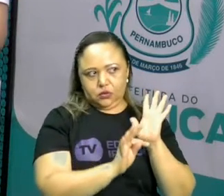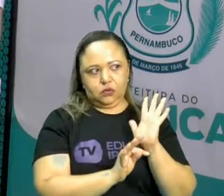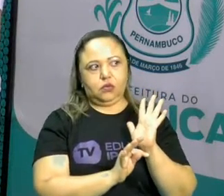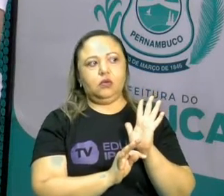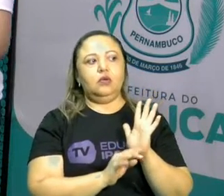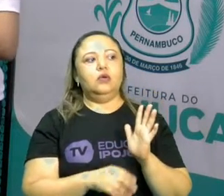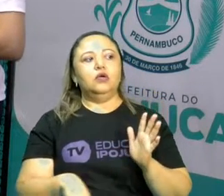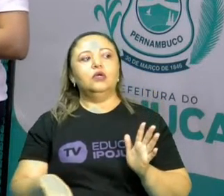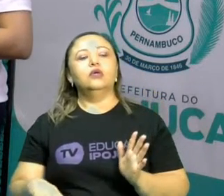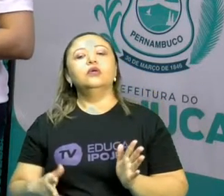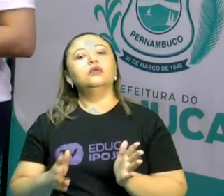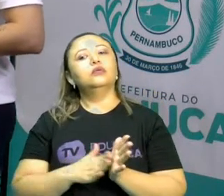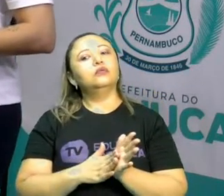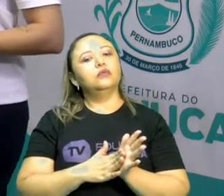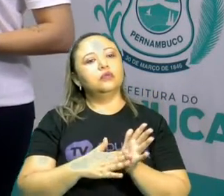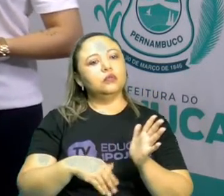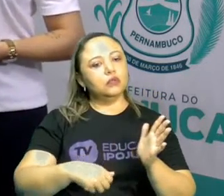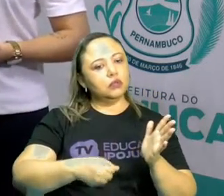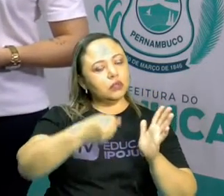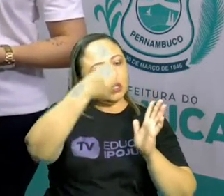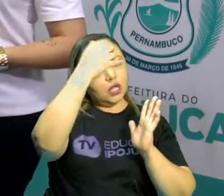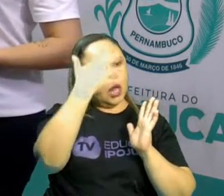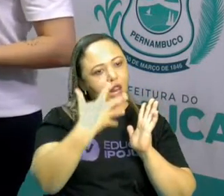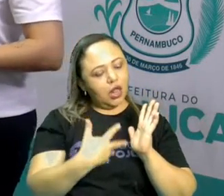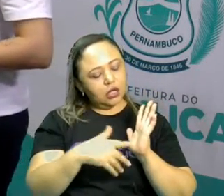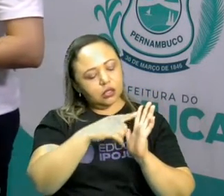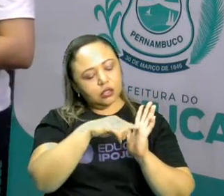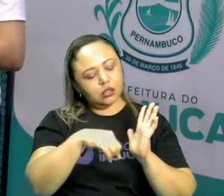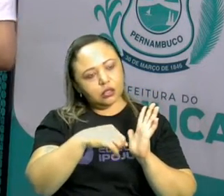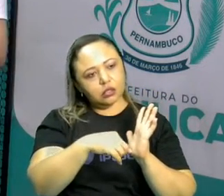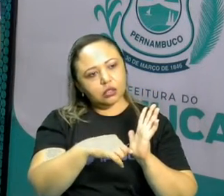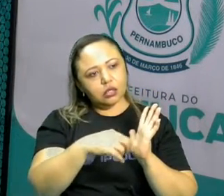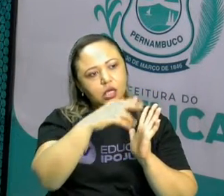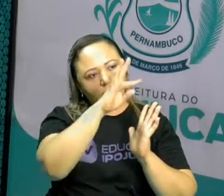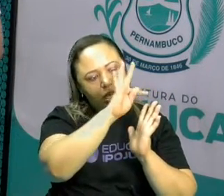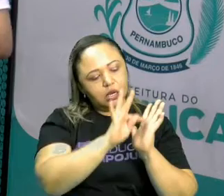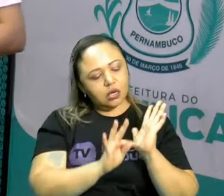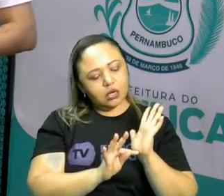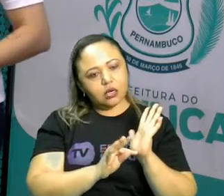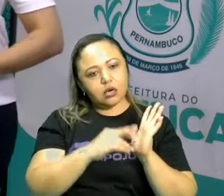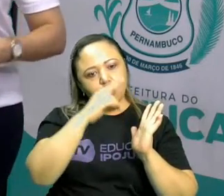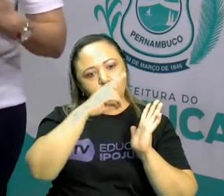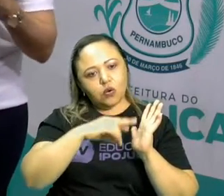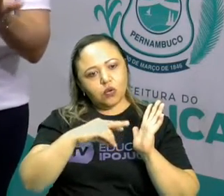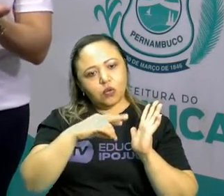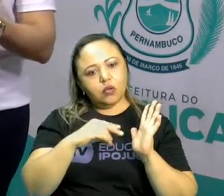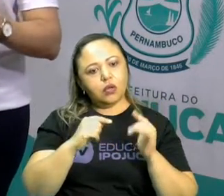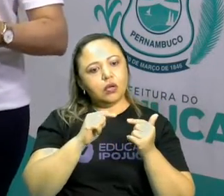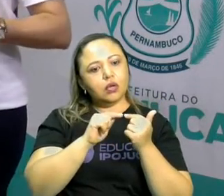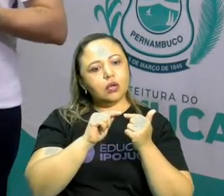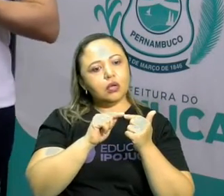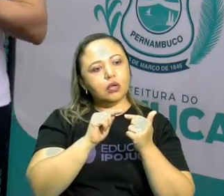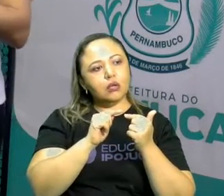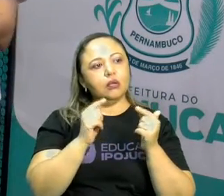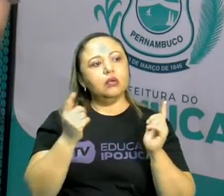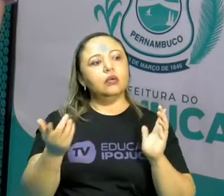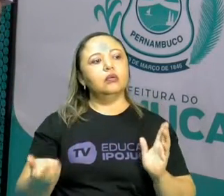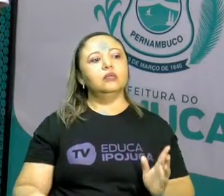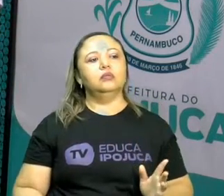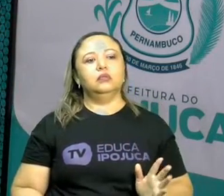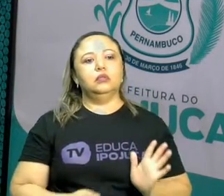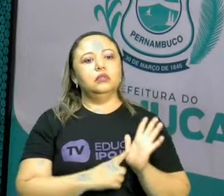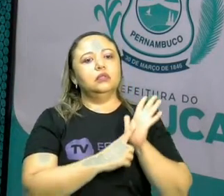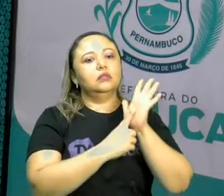Essa parte da história que eu acabei de ler, ela está mais representada, ou melhor